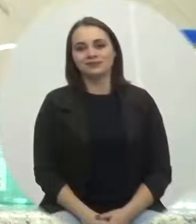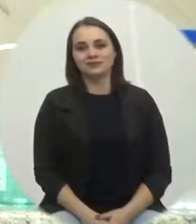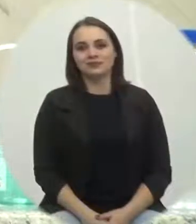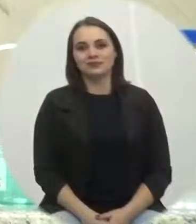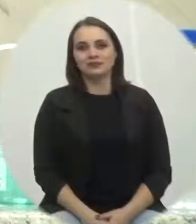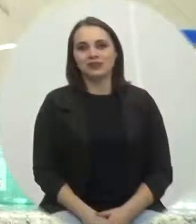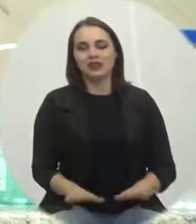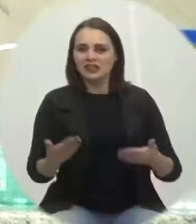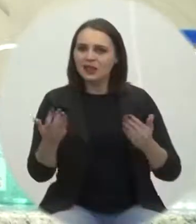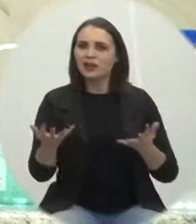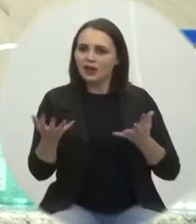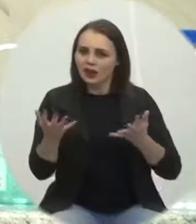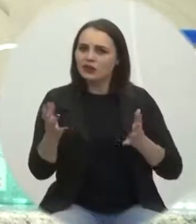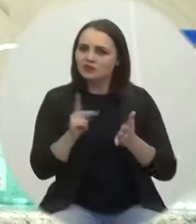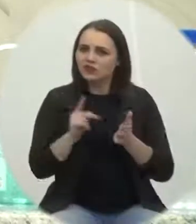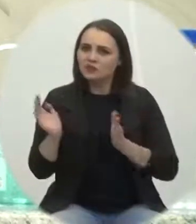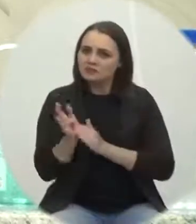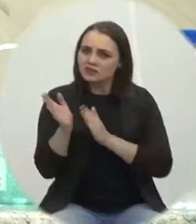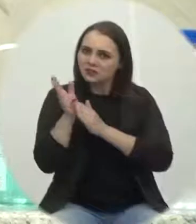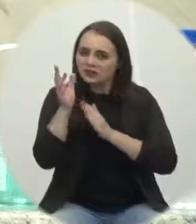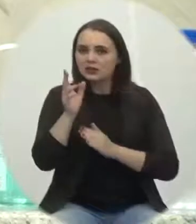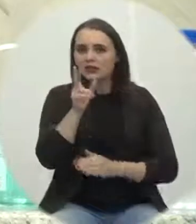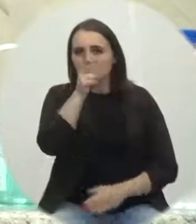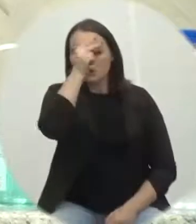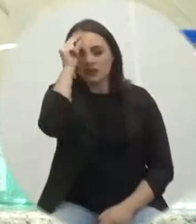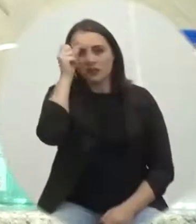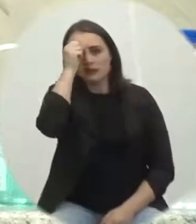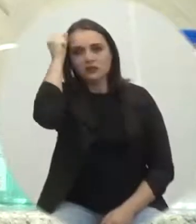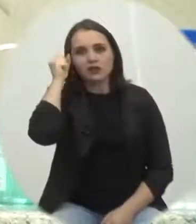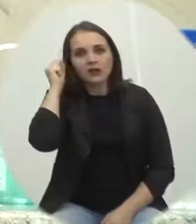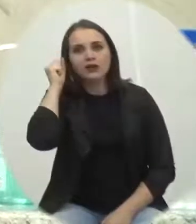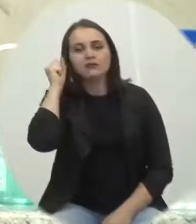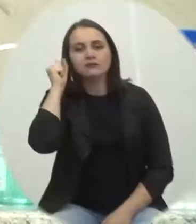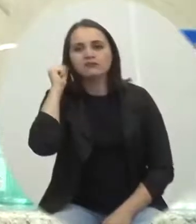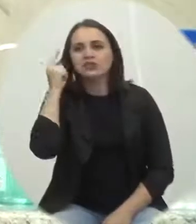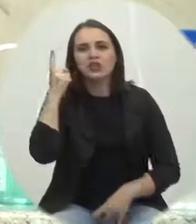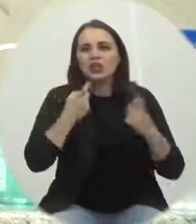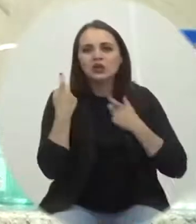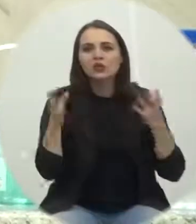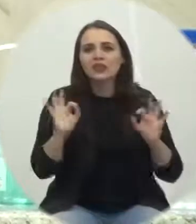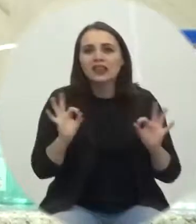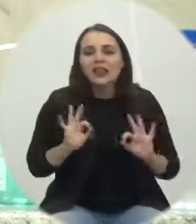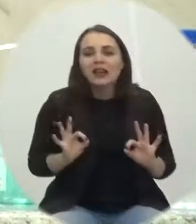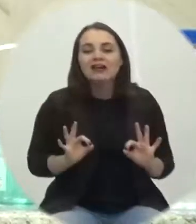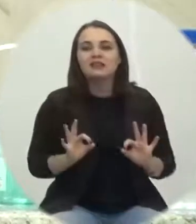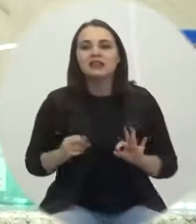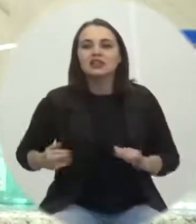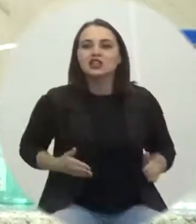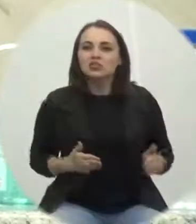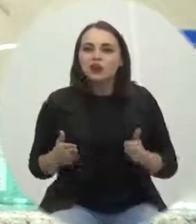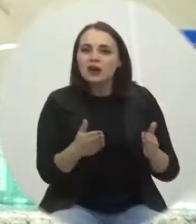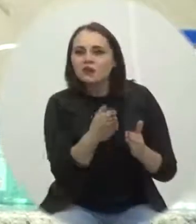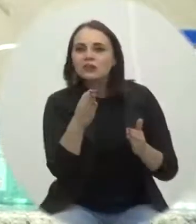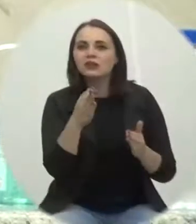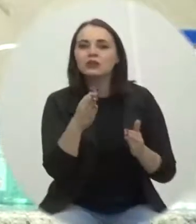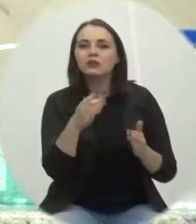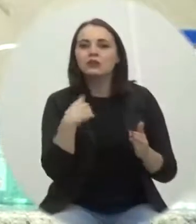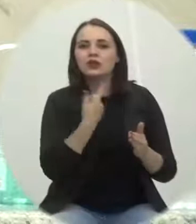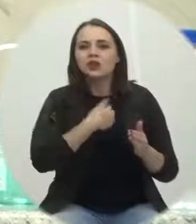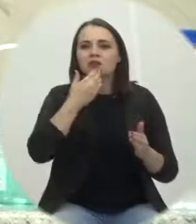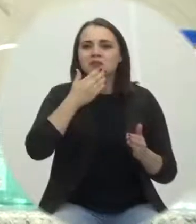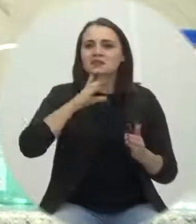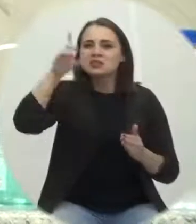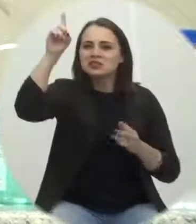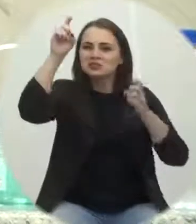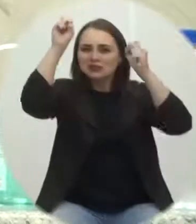Parabéns ao prefeito Clésio Salvar. Não resta a menor dúvida que o caminho, e tomar a Deus que ilumine o